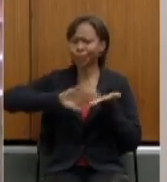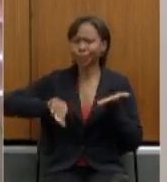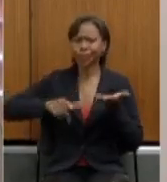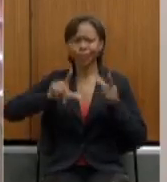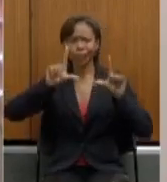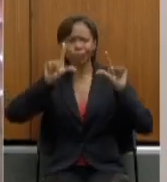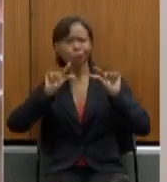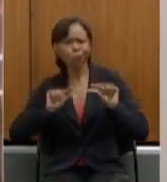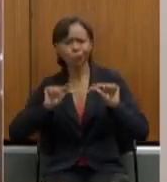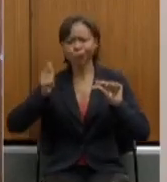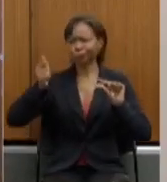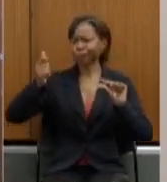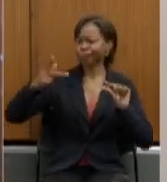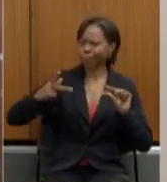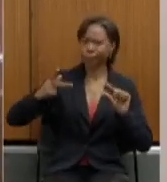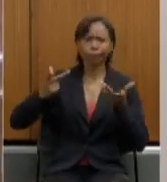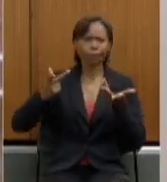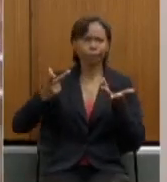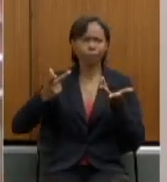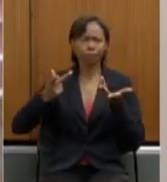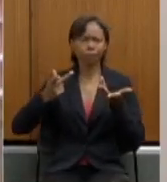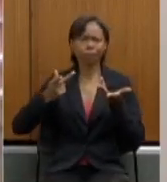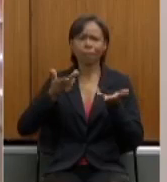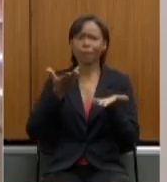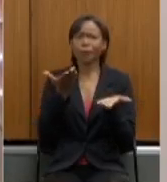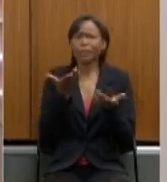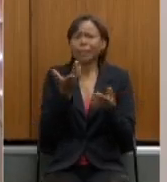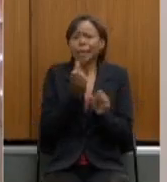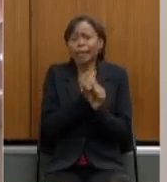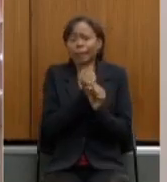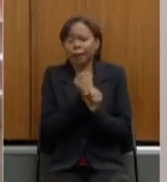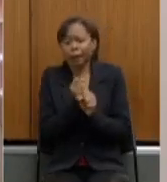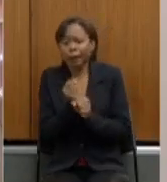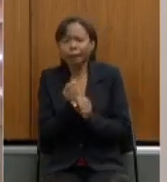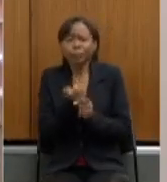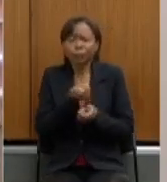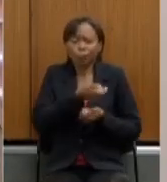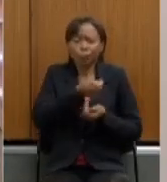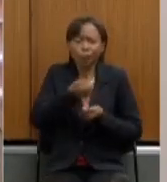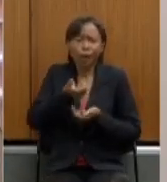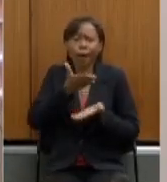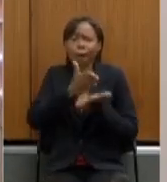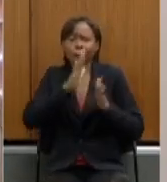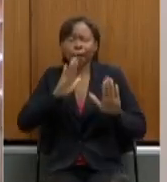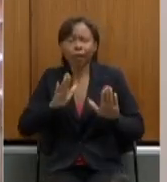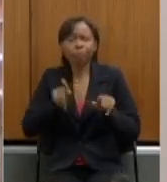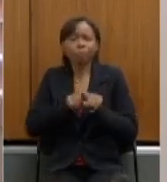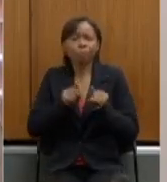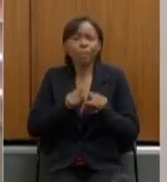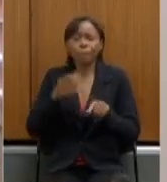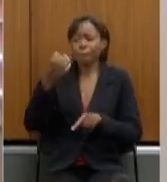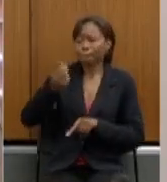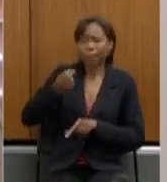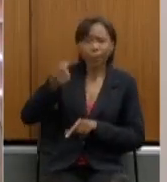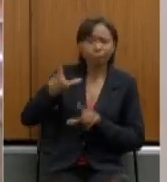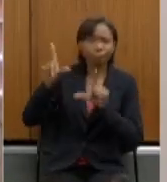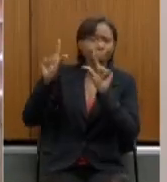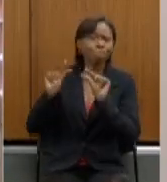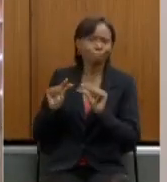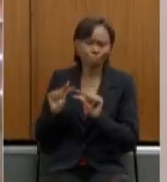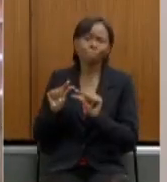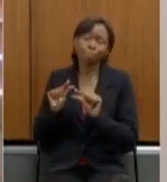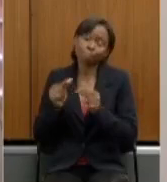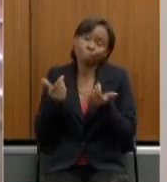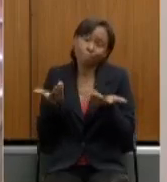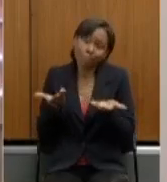término da possibilidade de tempo de contribuição e também rebaixamento de pensões e que por si só não há como negar que